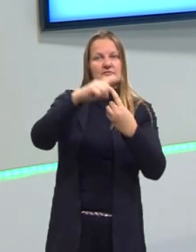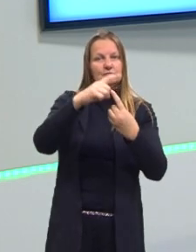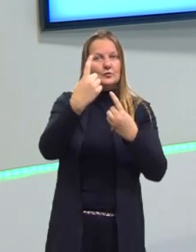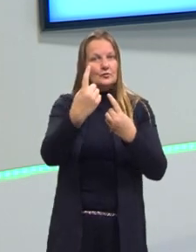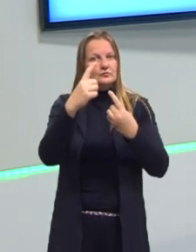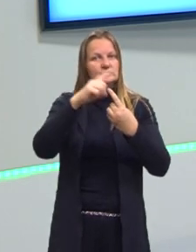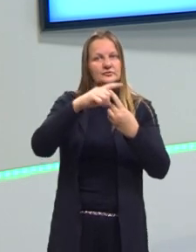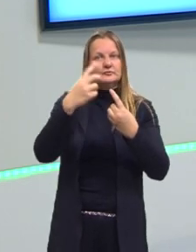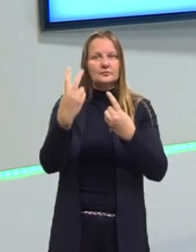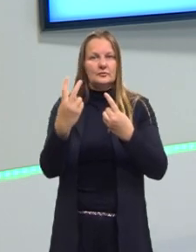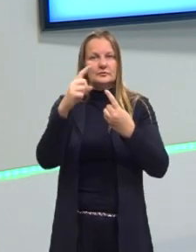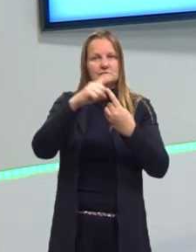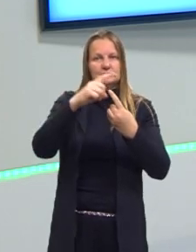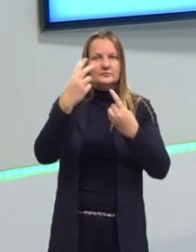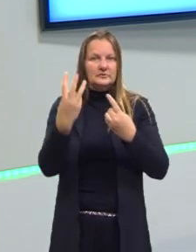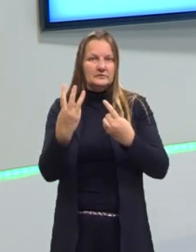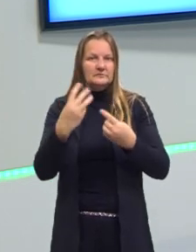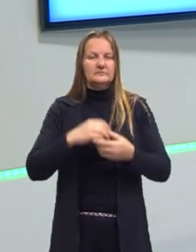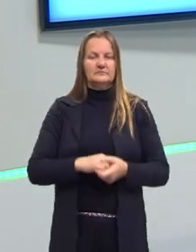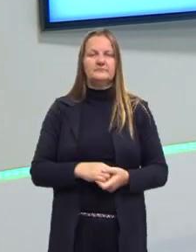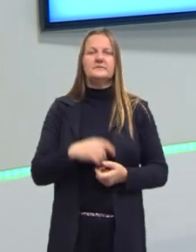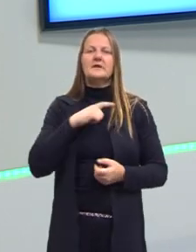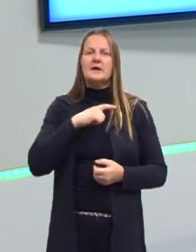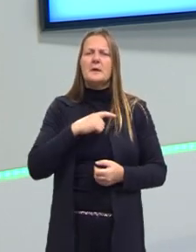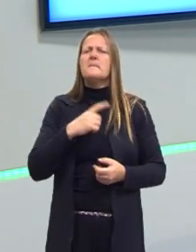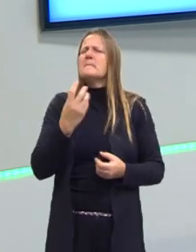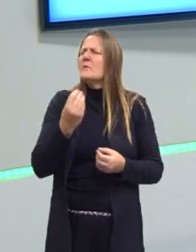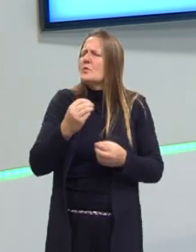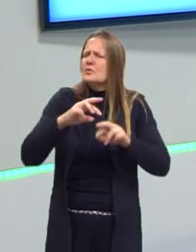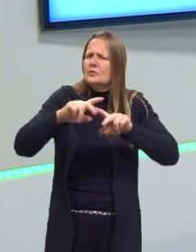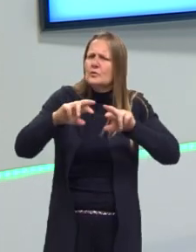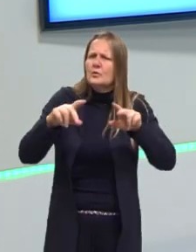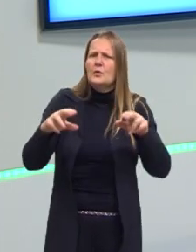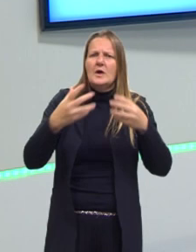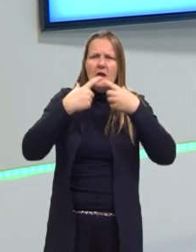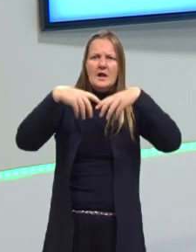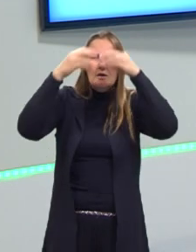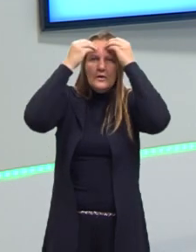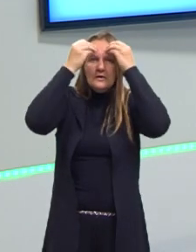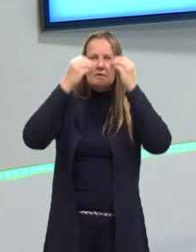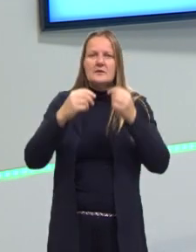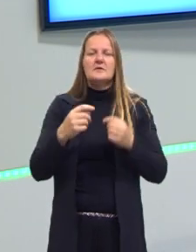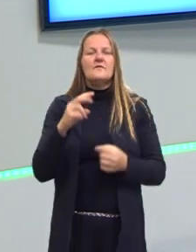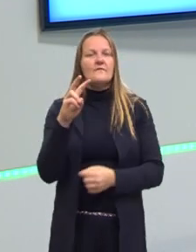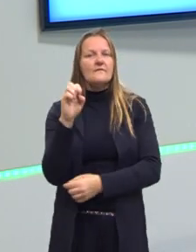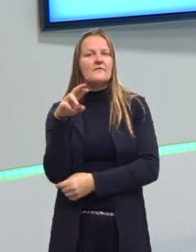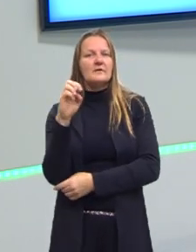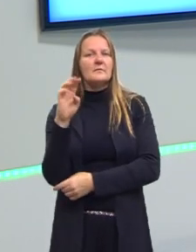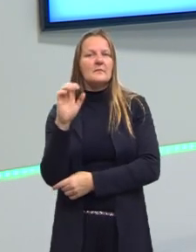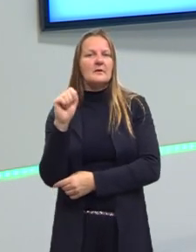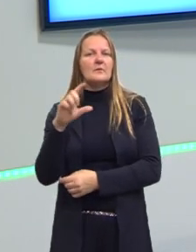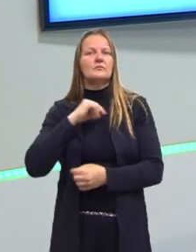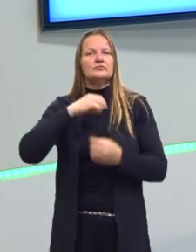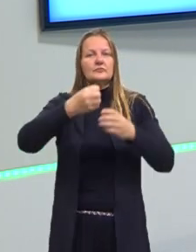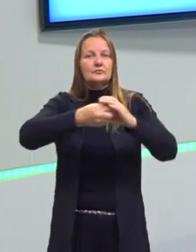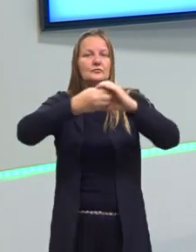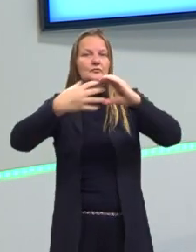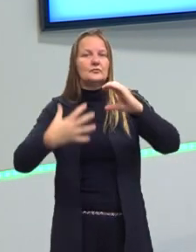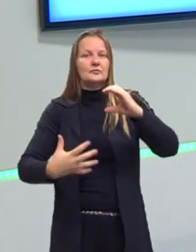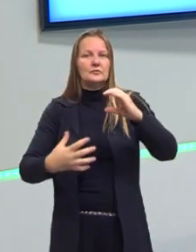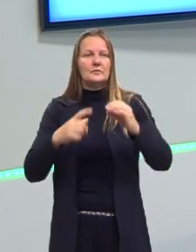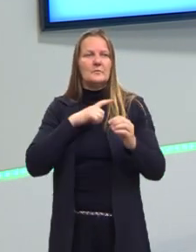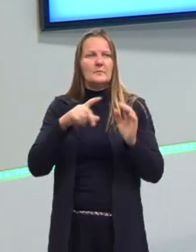situações. A gente vai ter muito de linguagem verbal. A gente vai ter alguns aspectos relacionados à